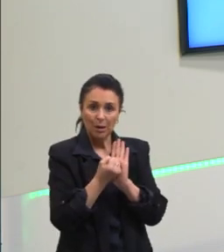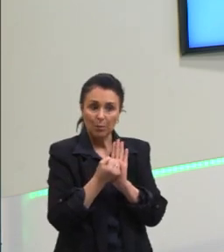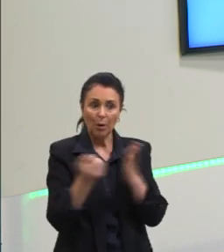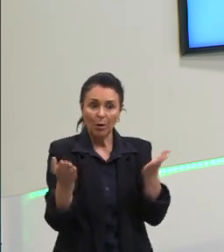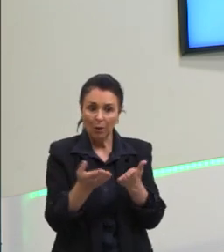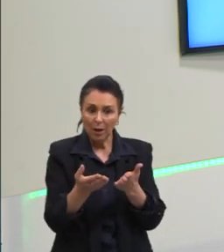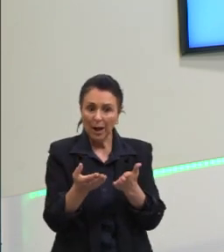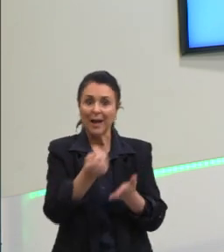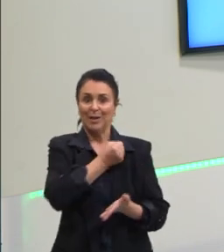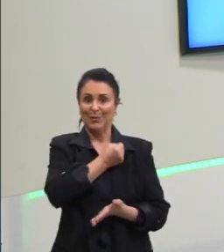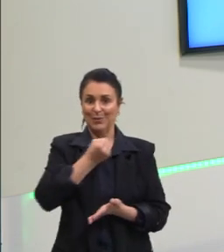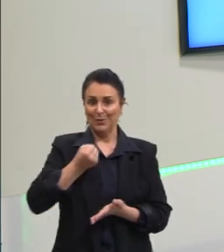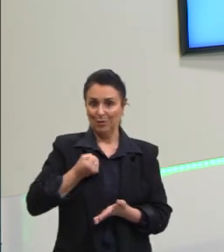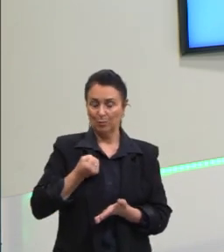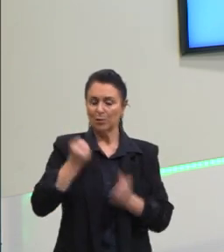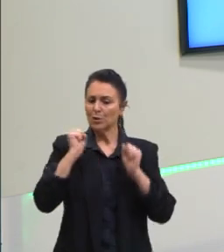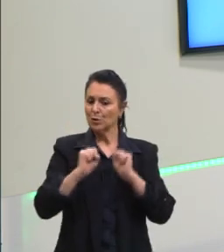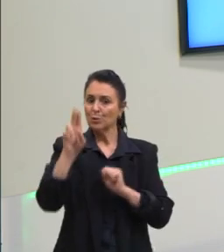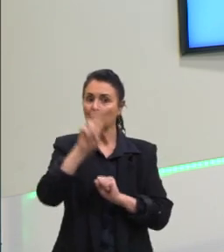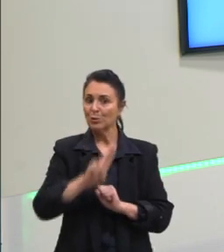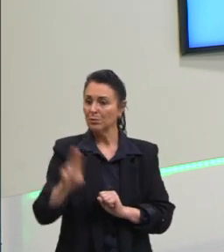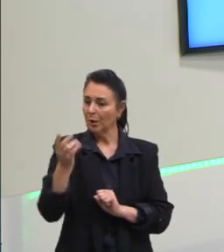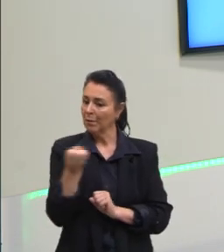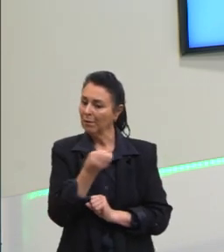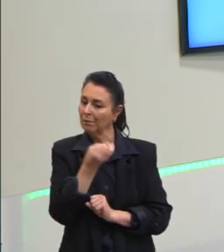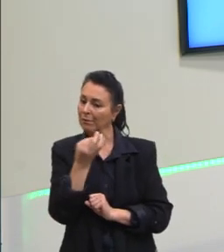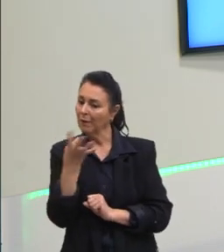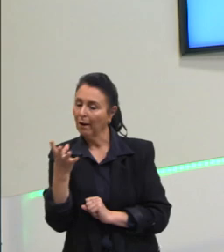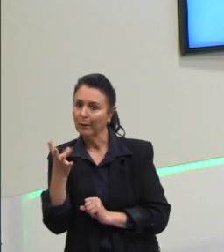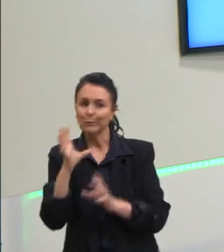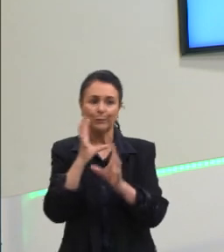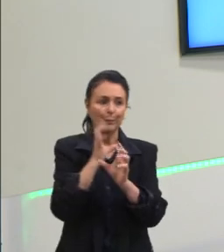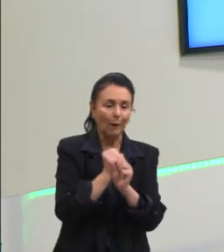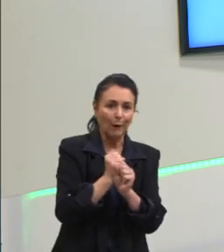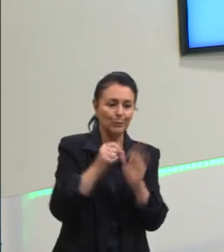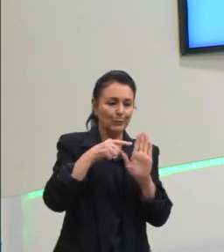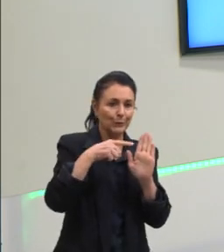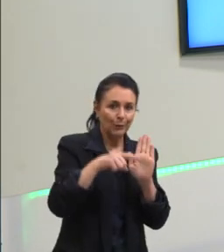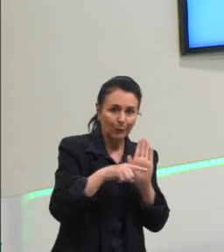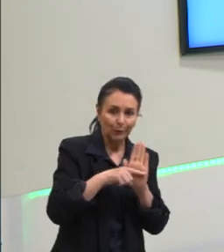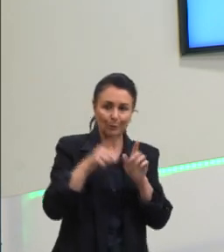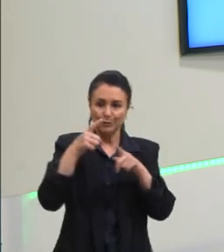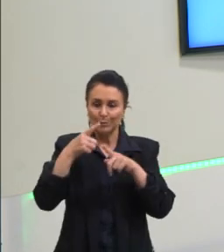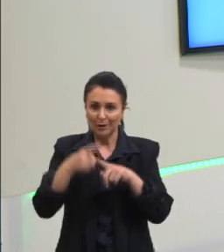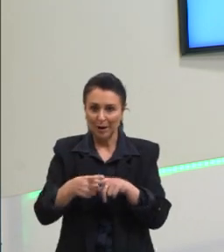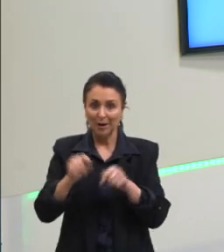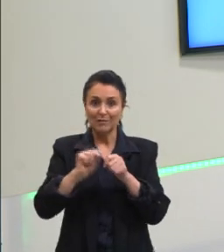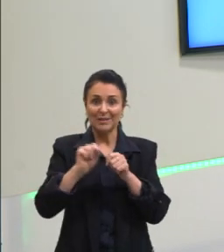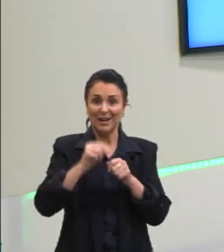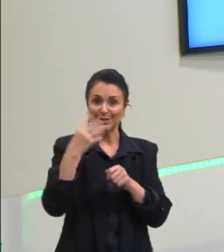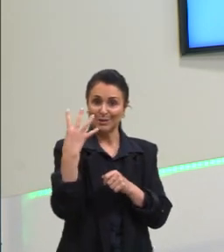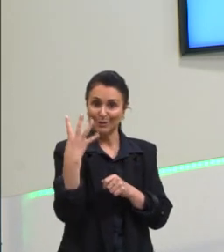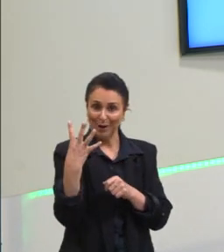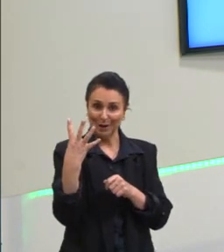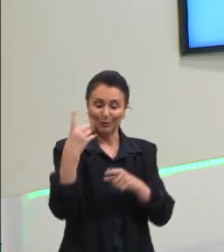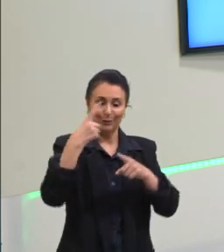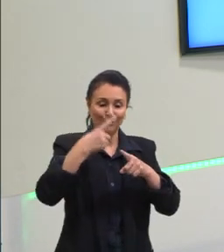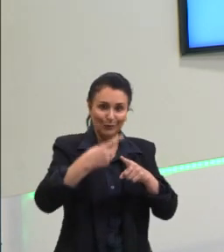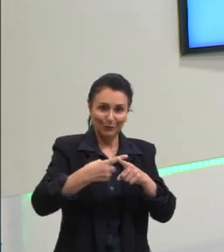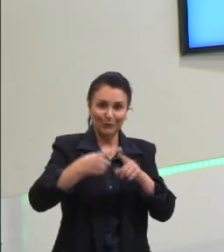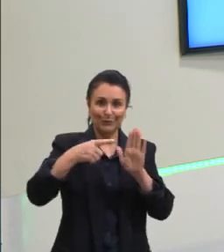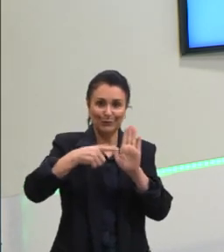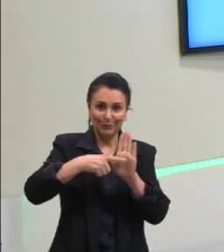e depois a gente pode usar eles para contar, somar, subtrair, multiplicar, fazer então as quatro operações fundamentais,